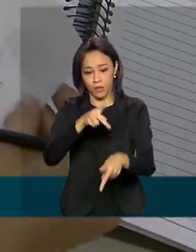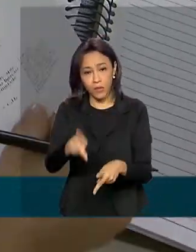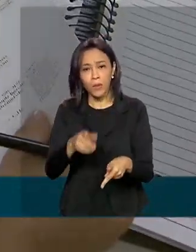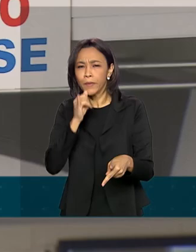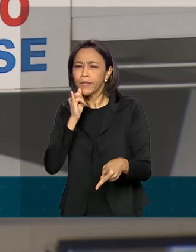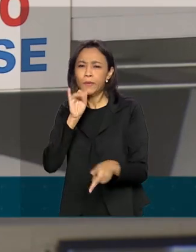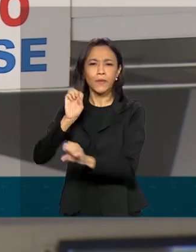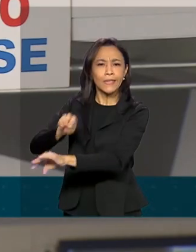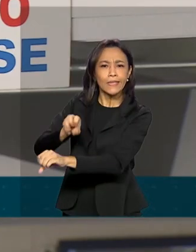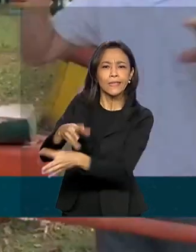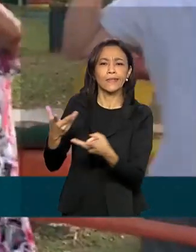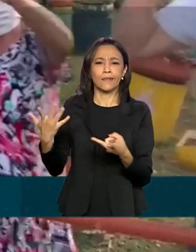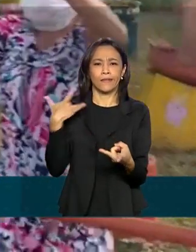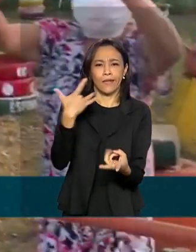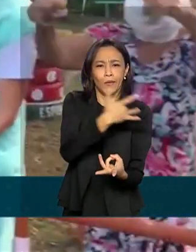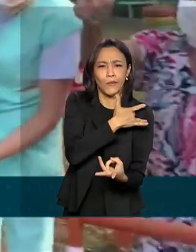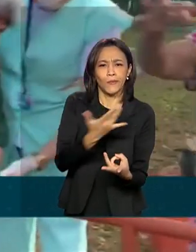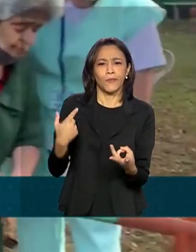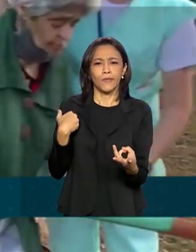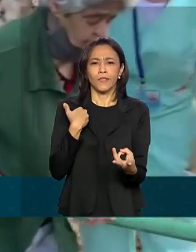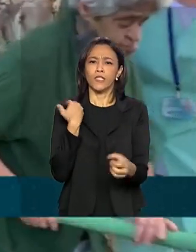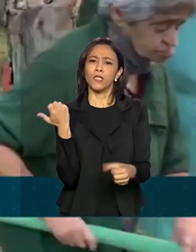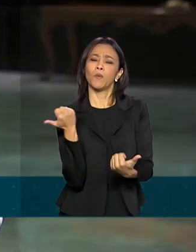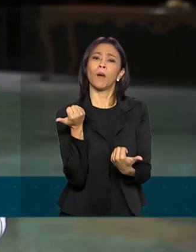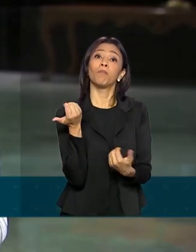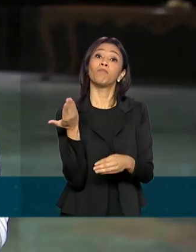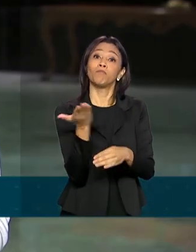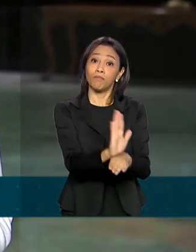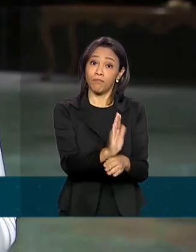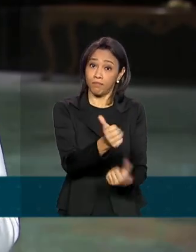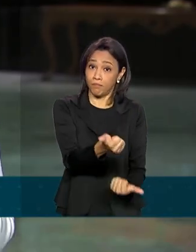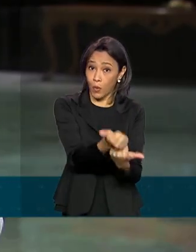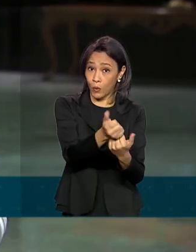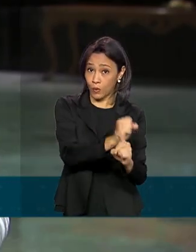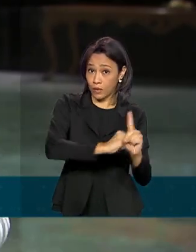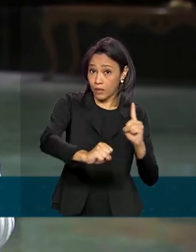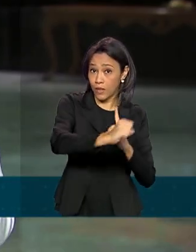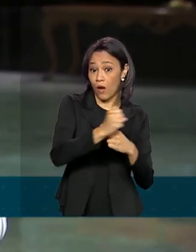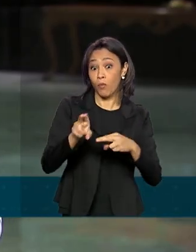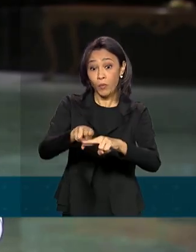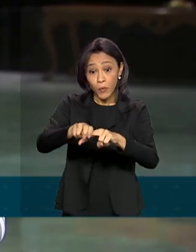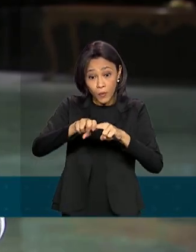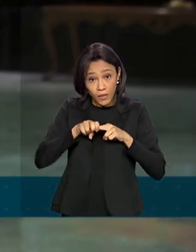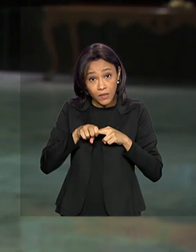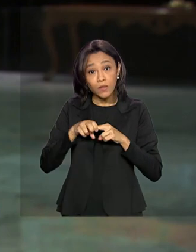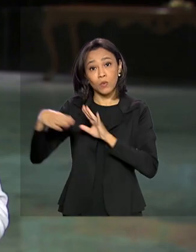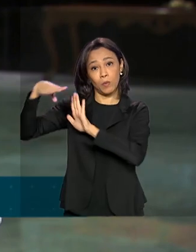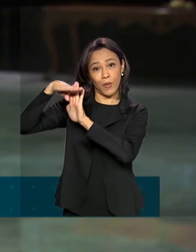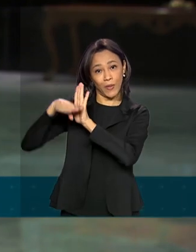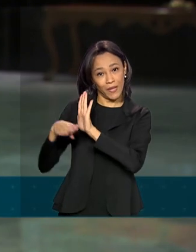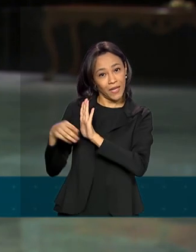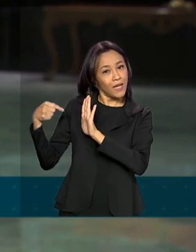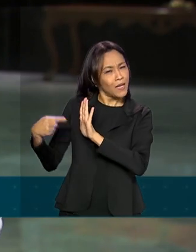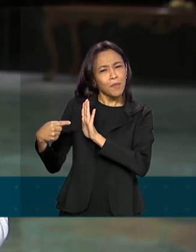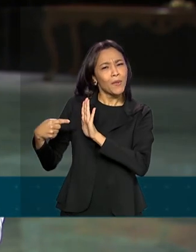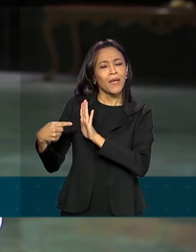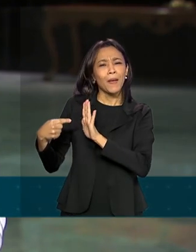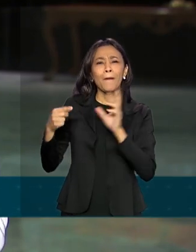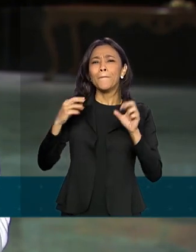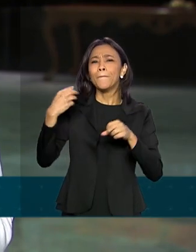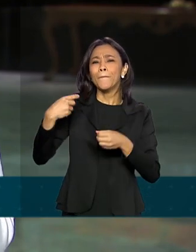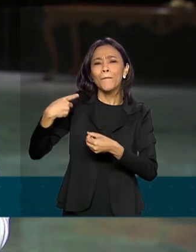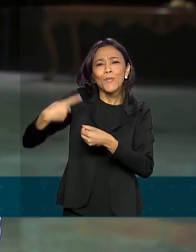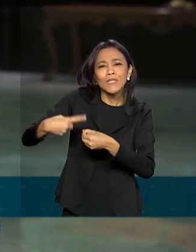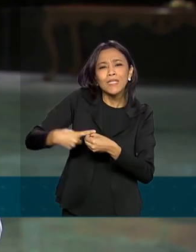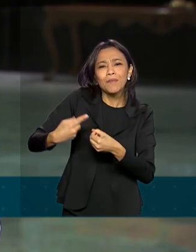na educação, saúde e assistência social. Por isso, o programa Município Amigo da Família. Ele